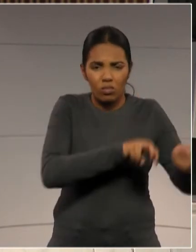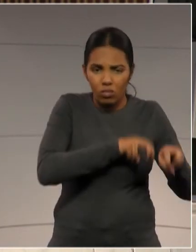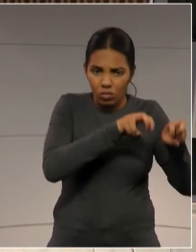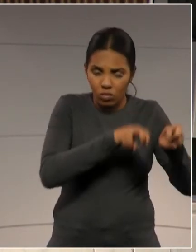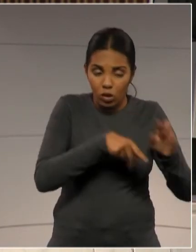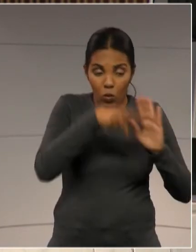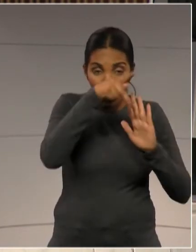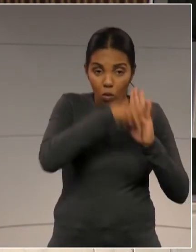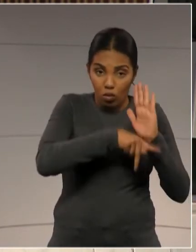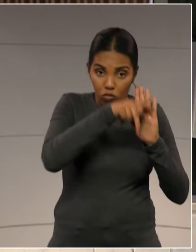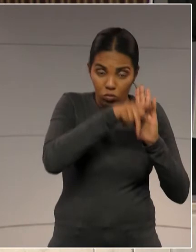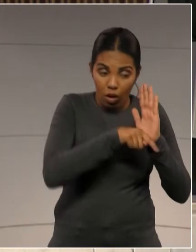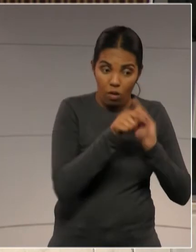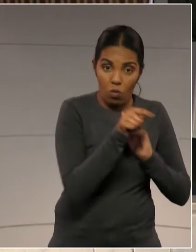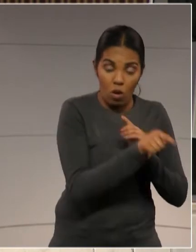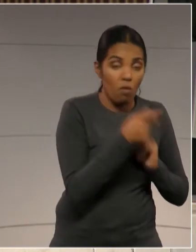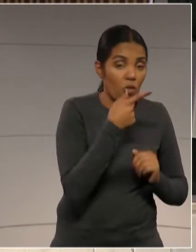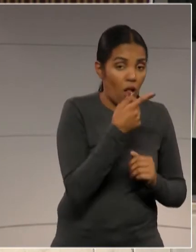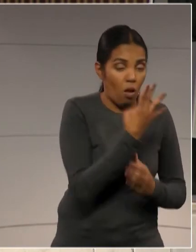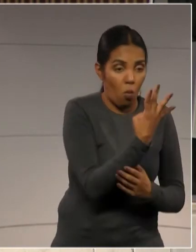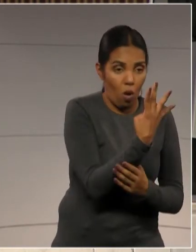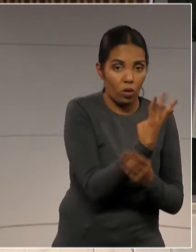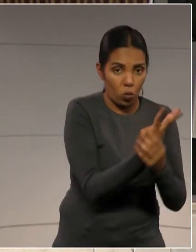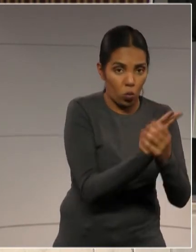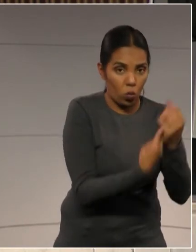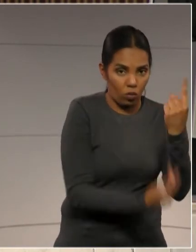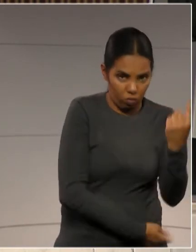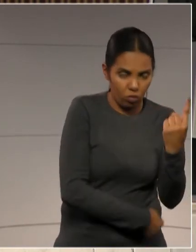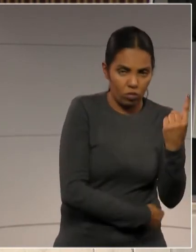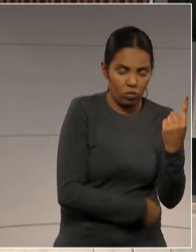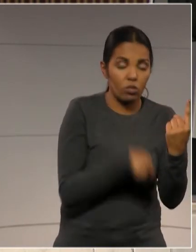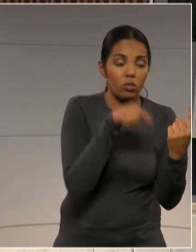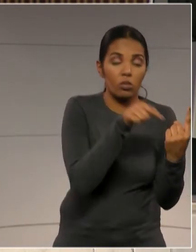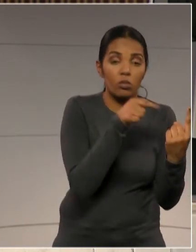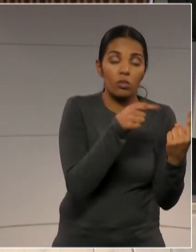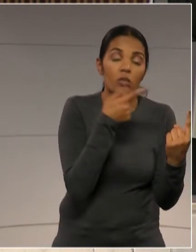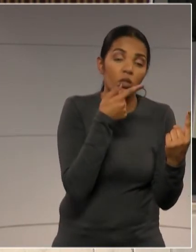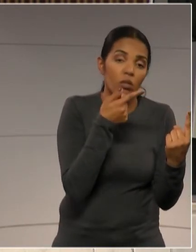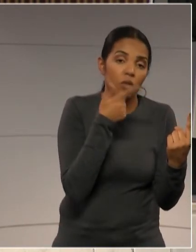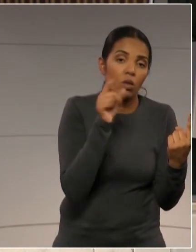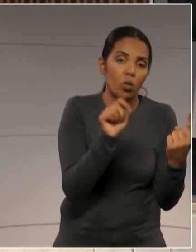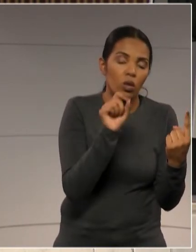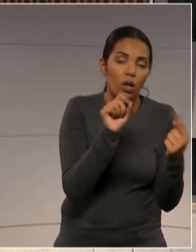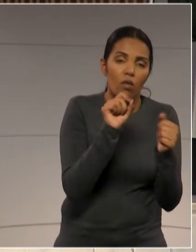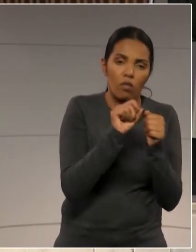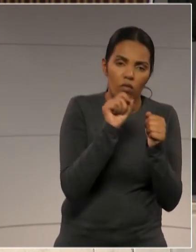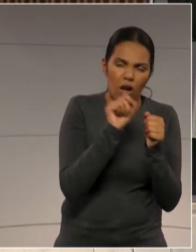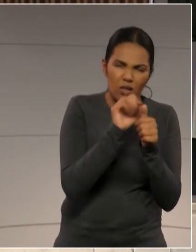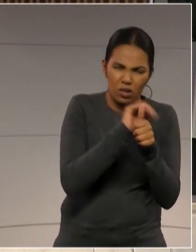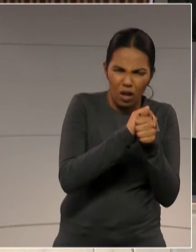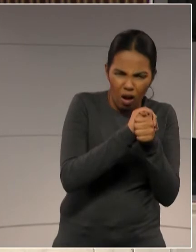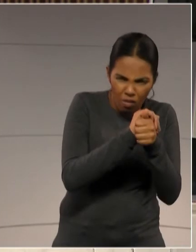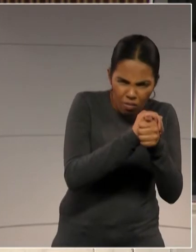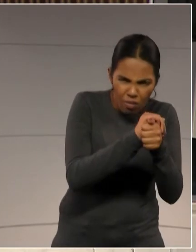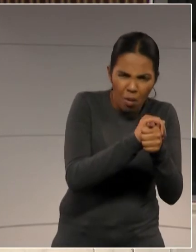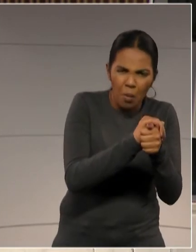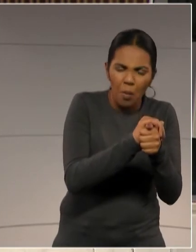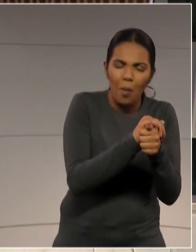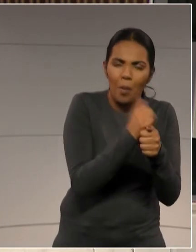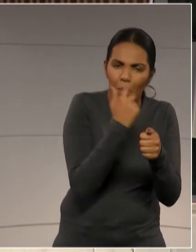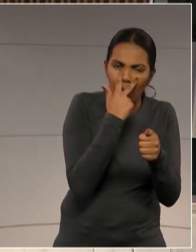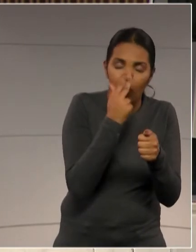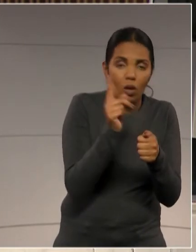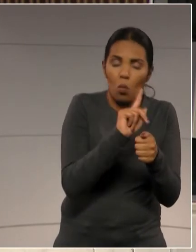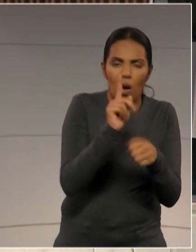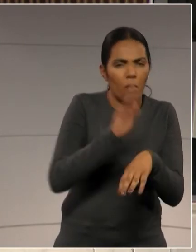incorporação dessas quatro entidades faz aquilo que nós chamamos de jabuti, mas não é mais jabuti. Isso aqui é um desrespeito.